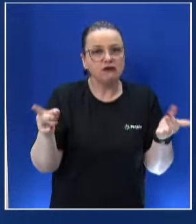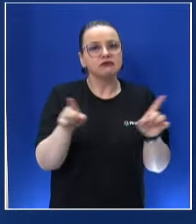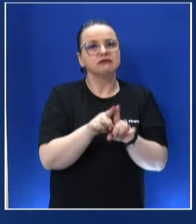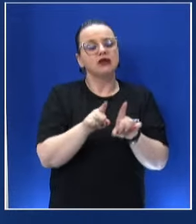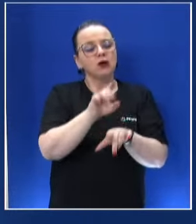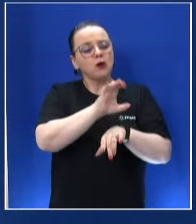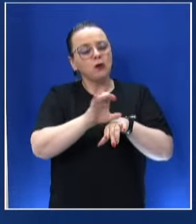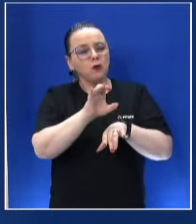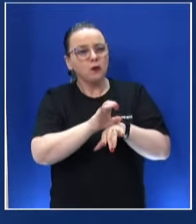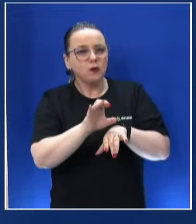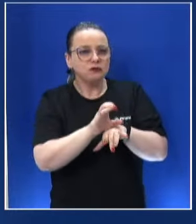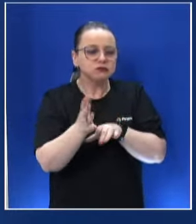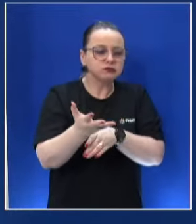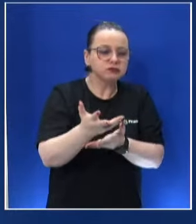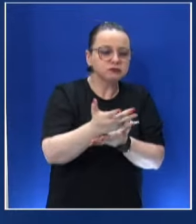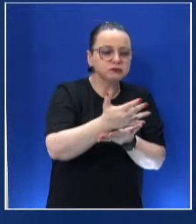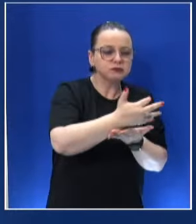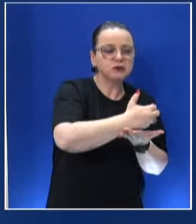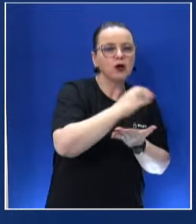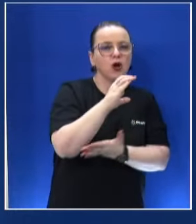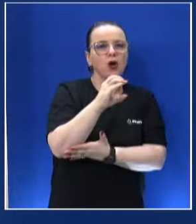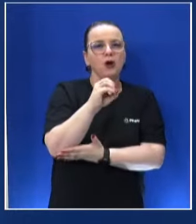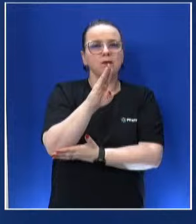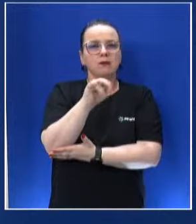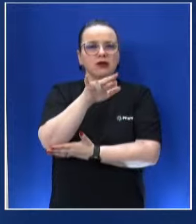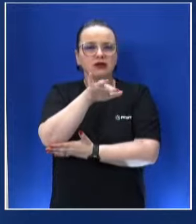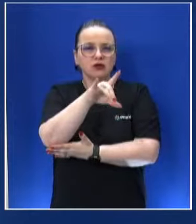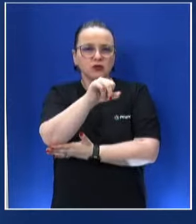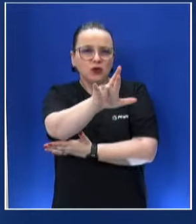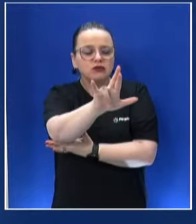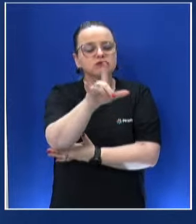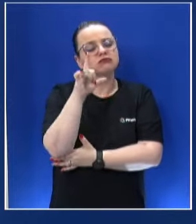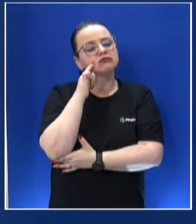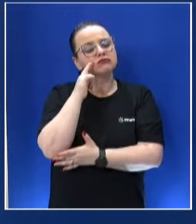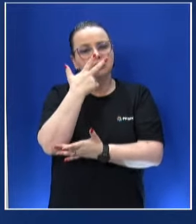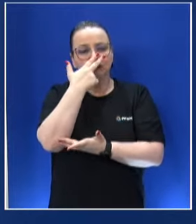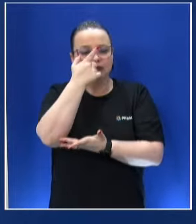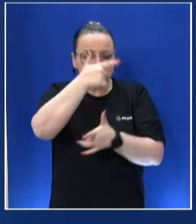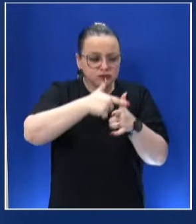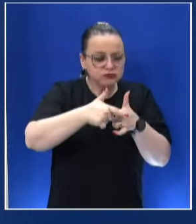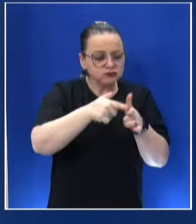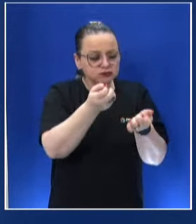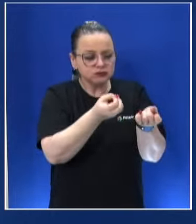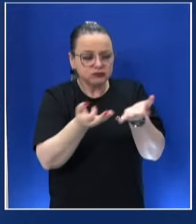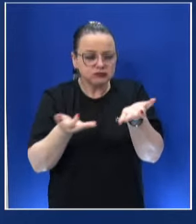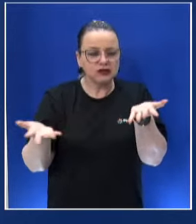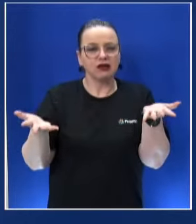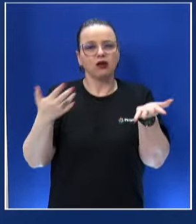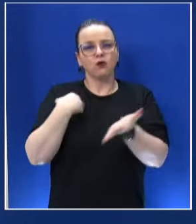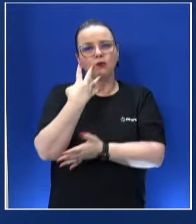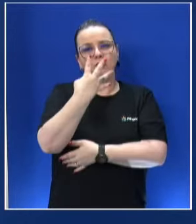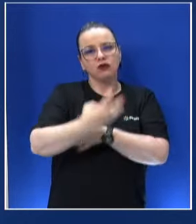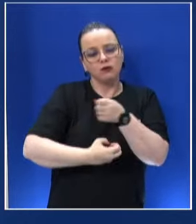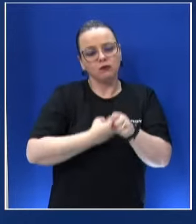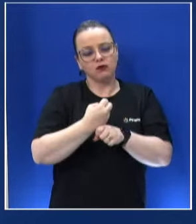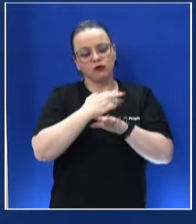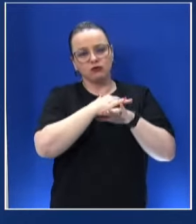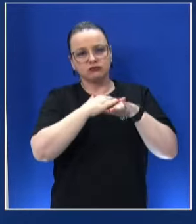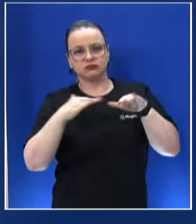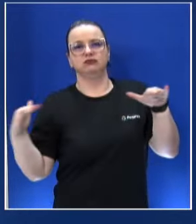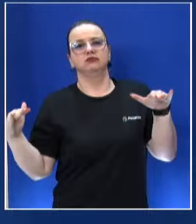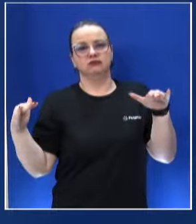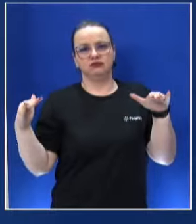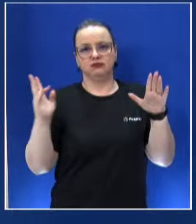cobradores para que eles pudessem fazer uma transposição de forma... Nesses quatro anos que a lei assim estabeleceu.